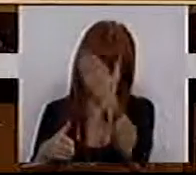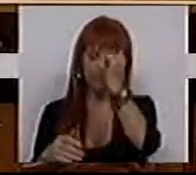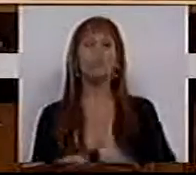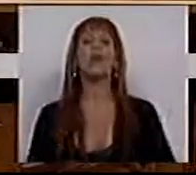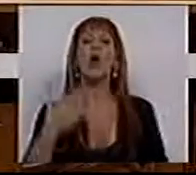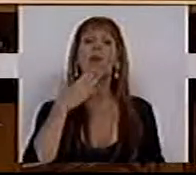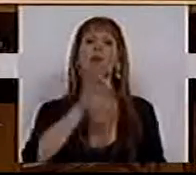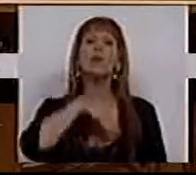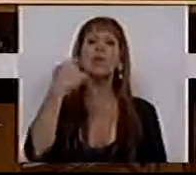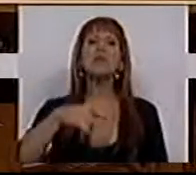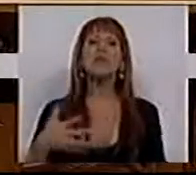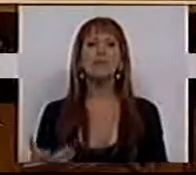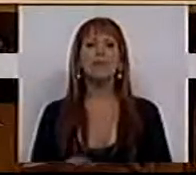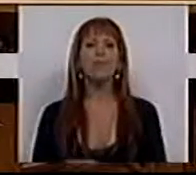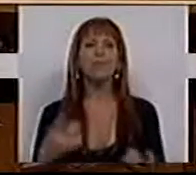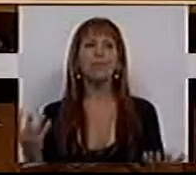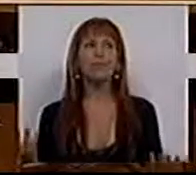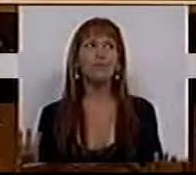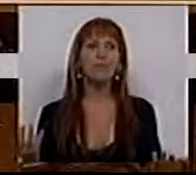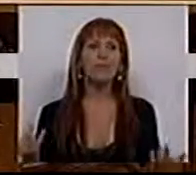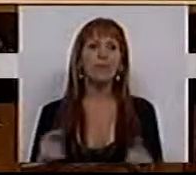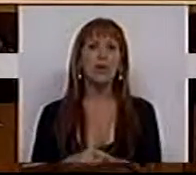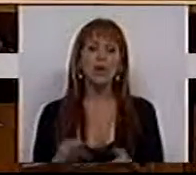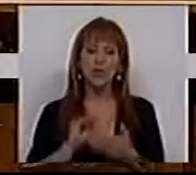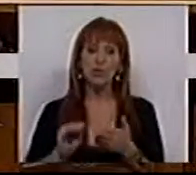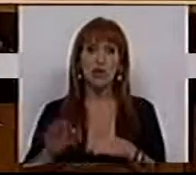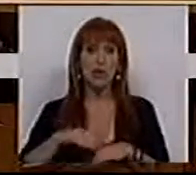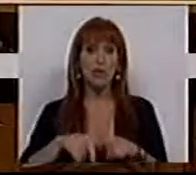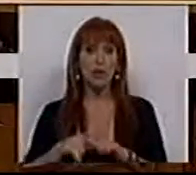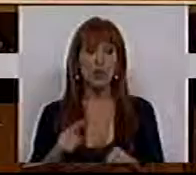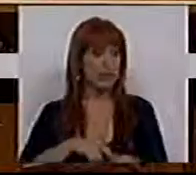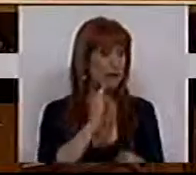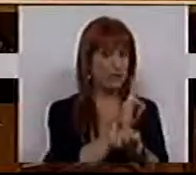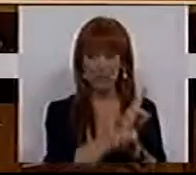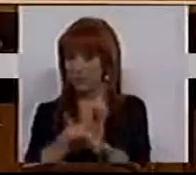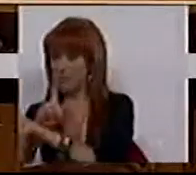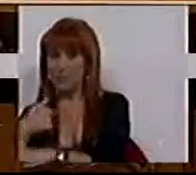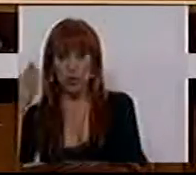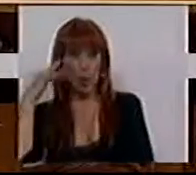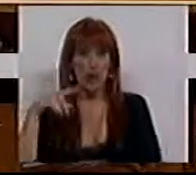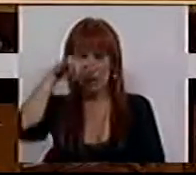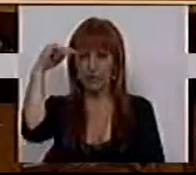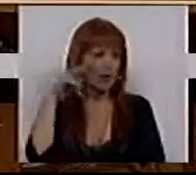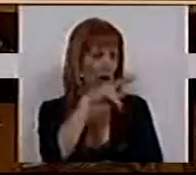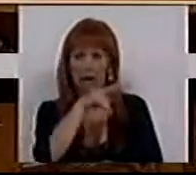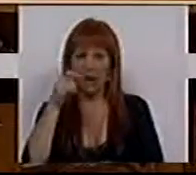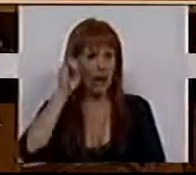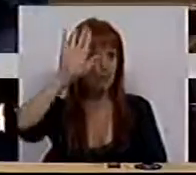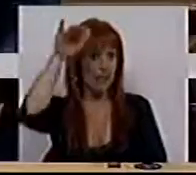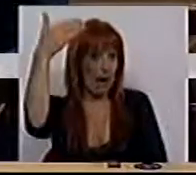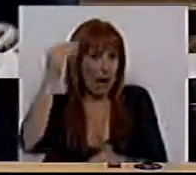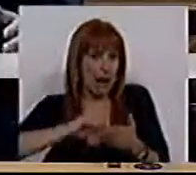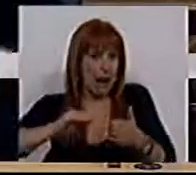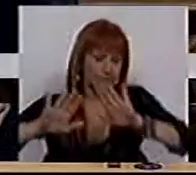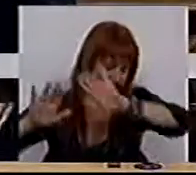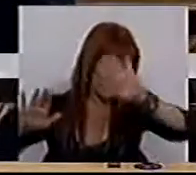Muito obrigado, Sr. Presidente. Foram inscrições feitas todas em simultâneo e por isso creio que foi essa a dificuldade para perceber quem se